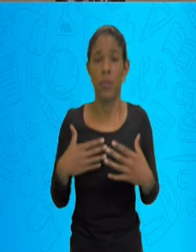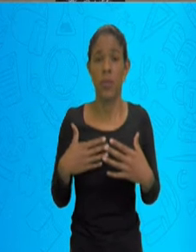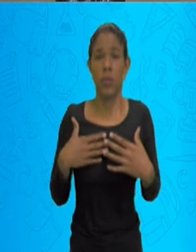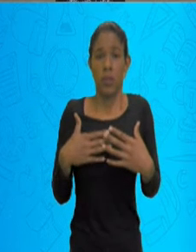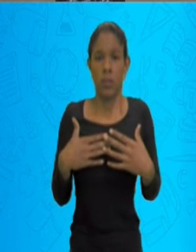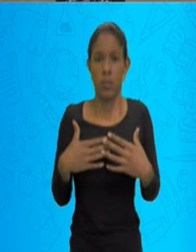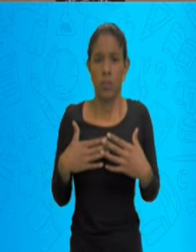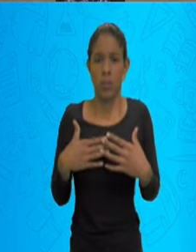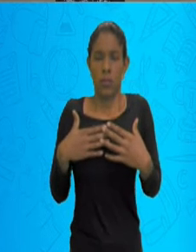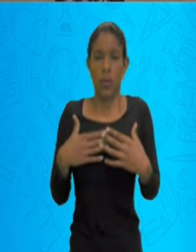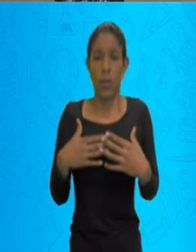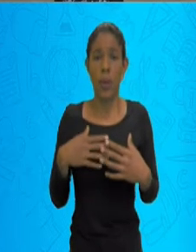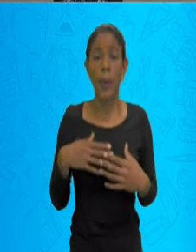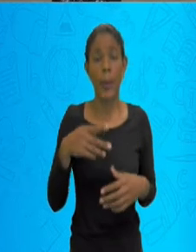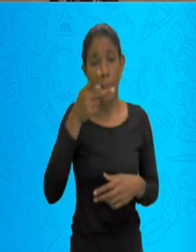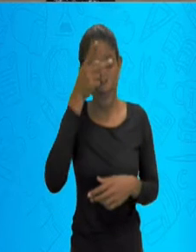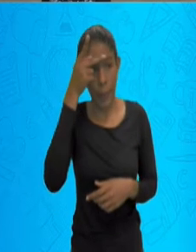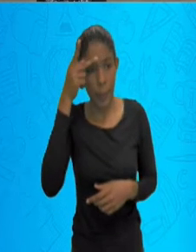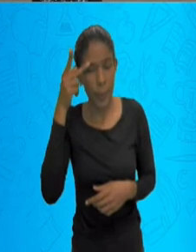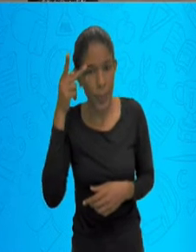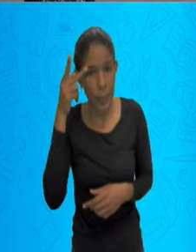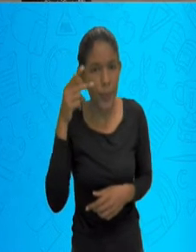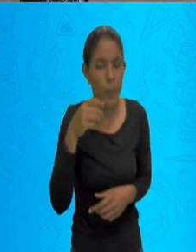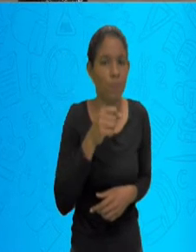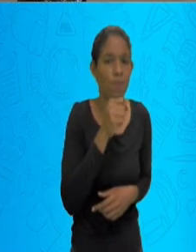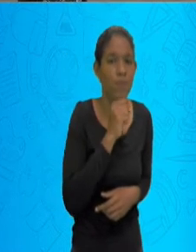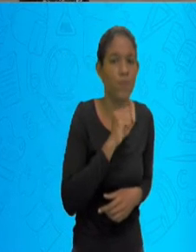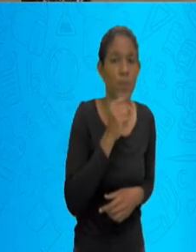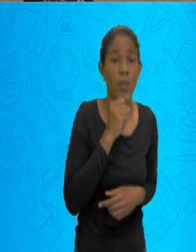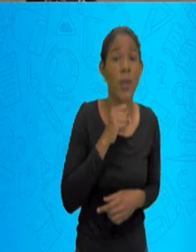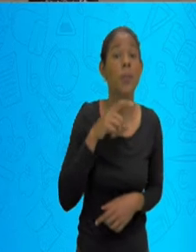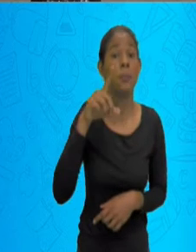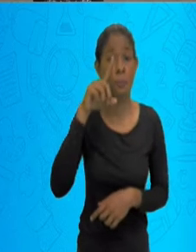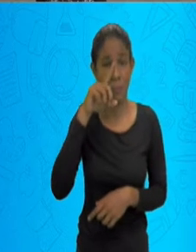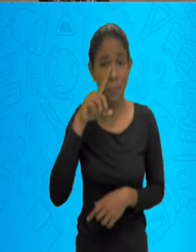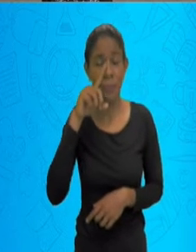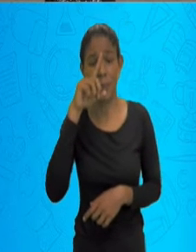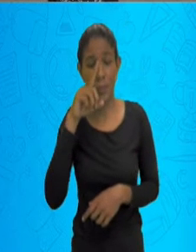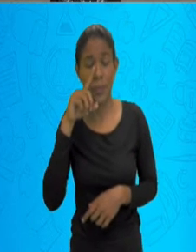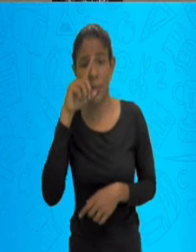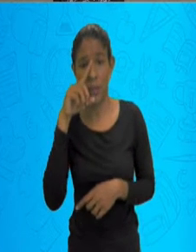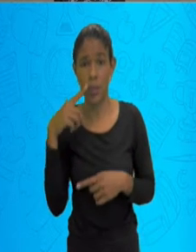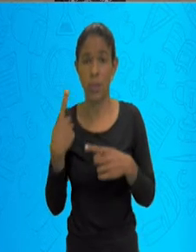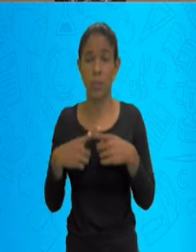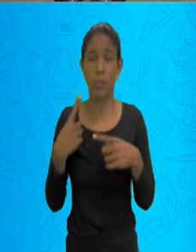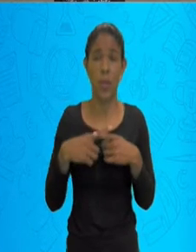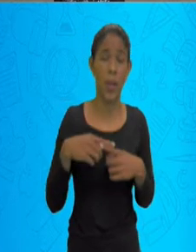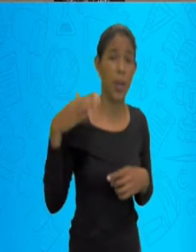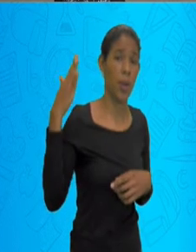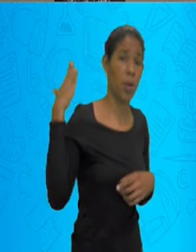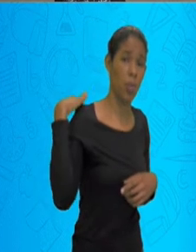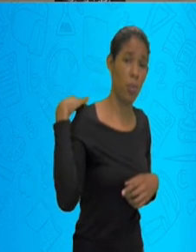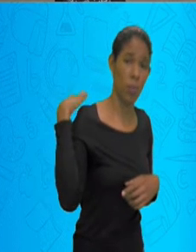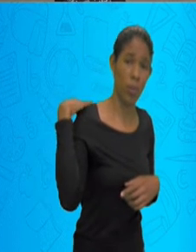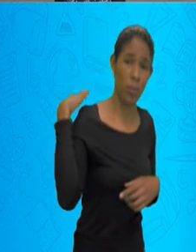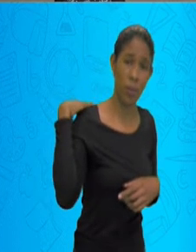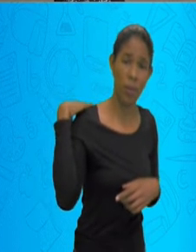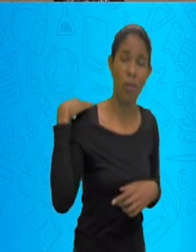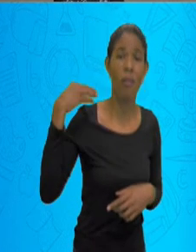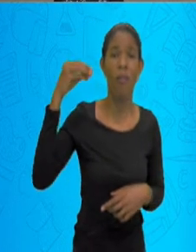pode sim ser perigoso, porque os alvéolos pulmonares, o pulmão dessas pessoas, eles estão mais fraquinhos, mais